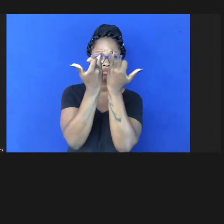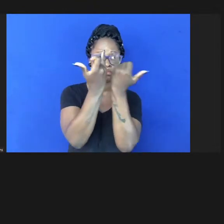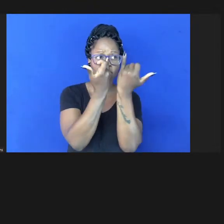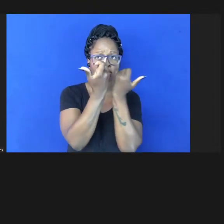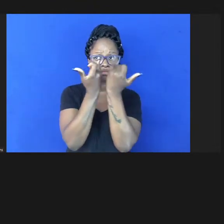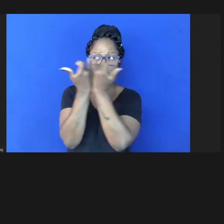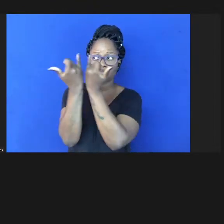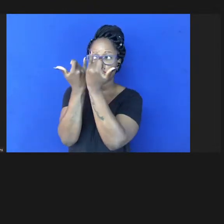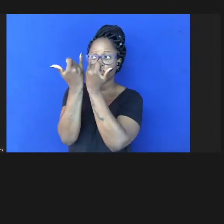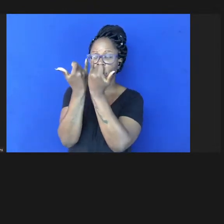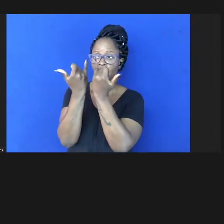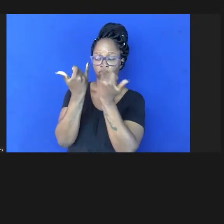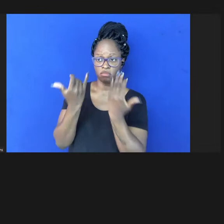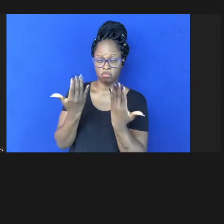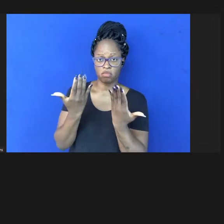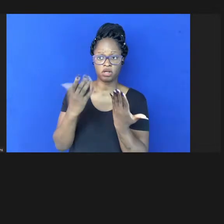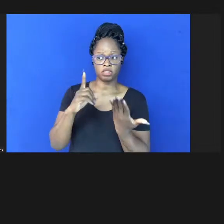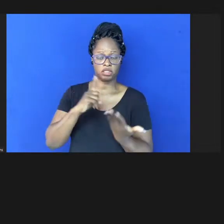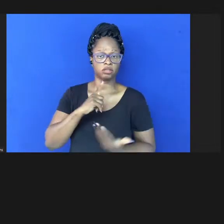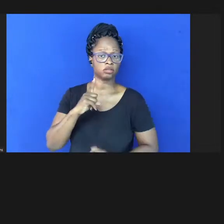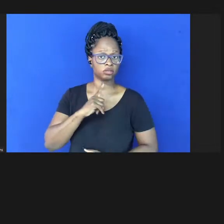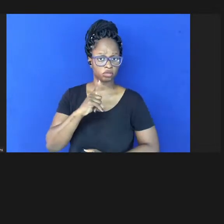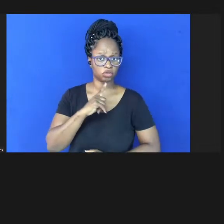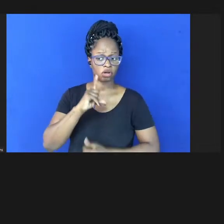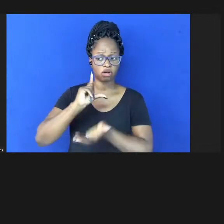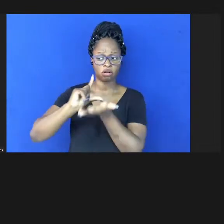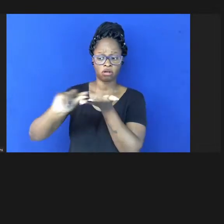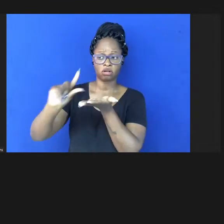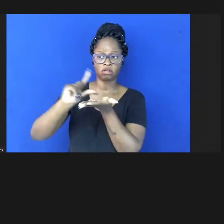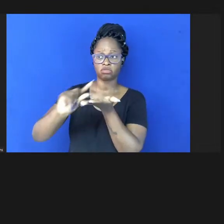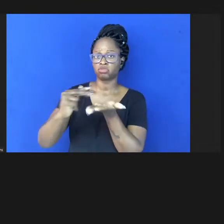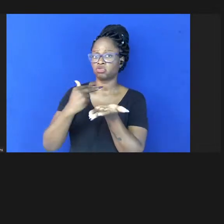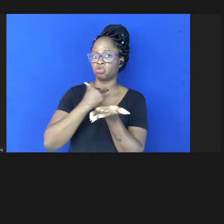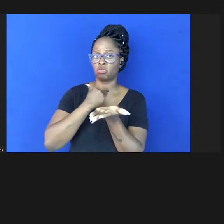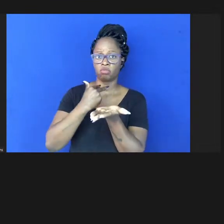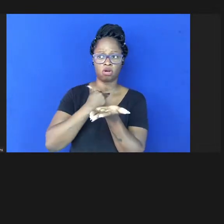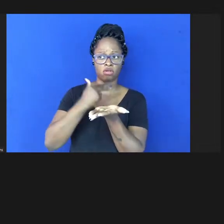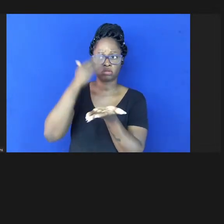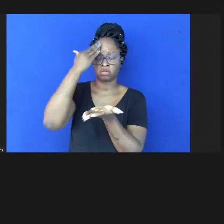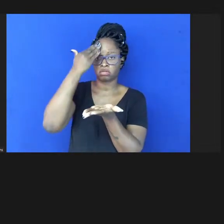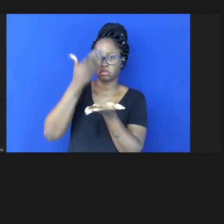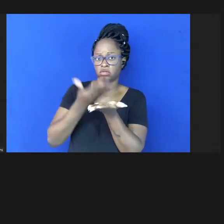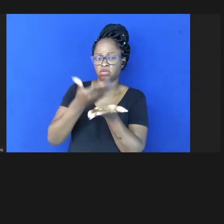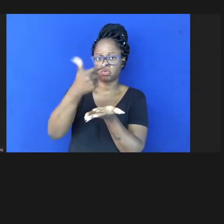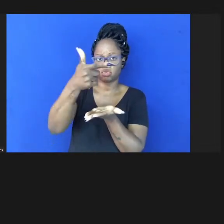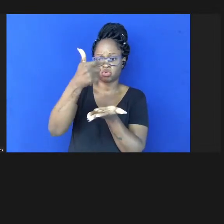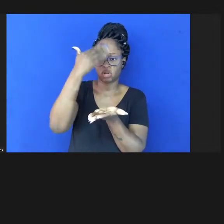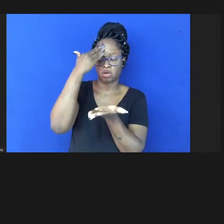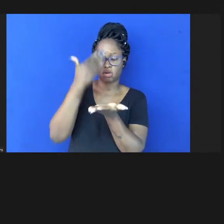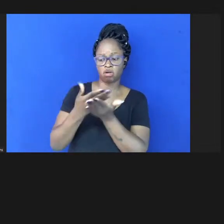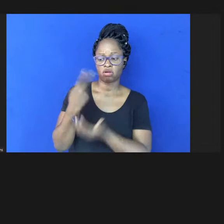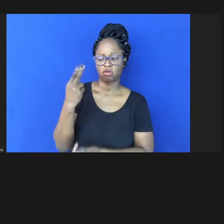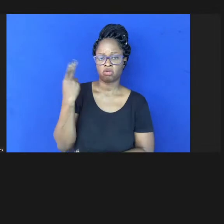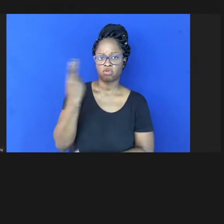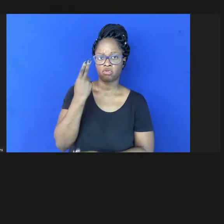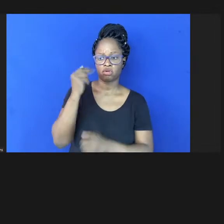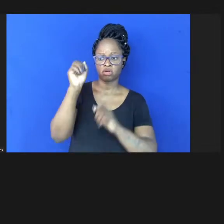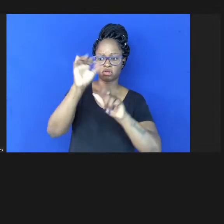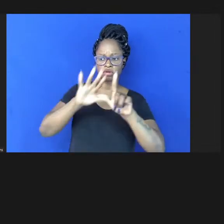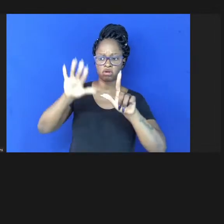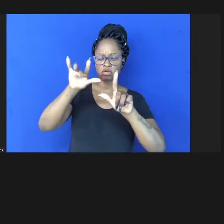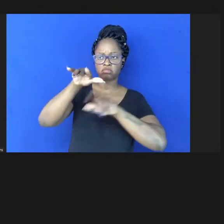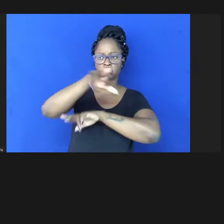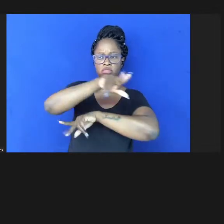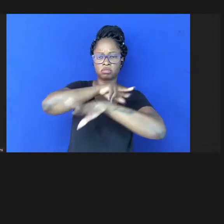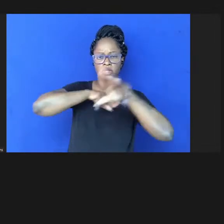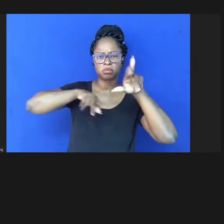disseram que havia artigos que não poderiam ser confiáveis e algumas coisas aconteceram em plataformas diferentes e